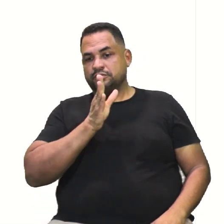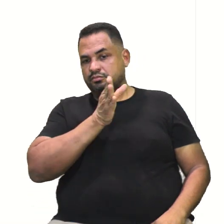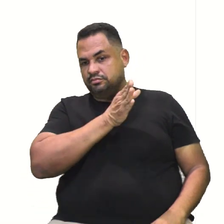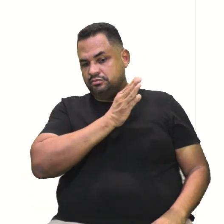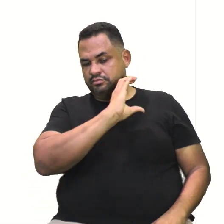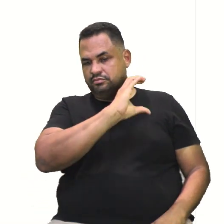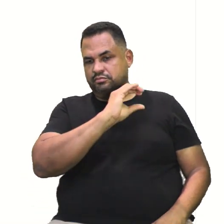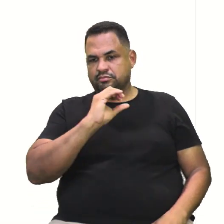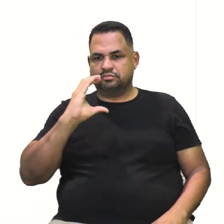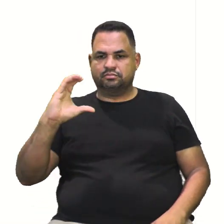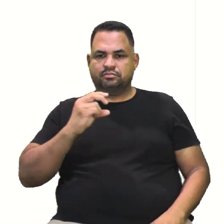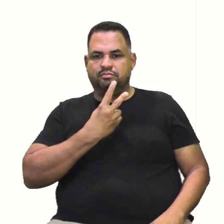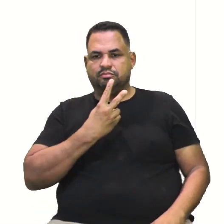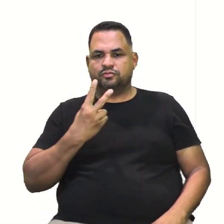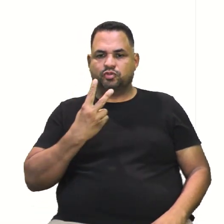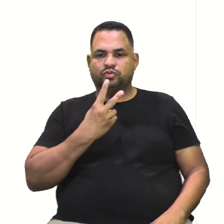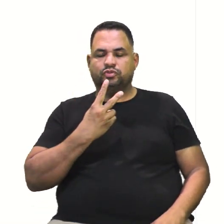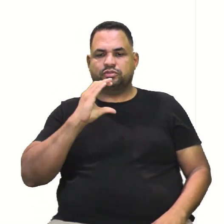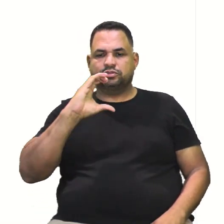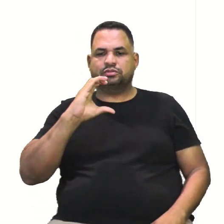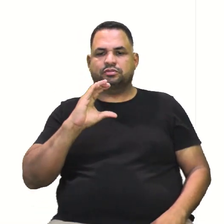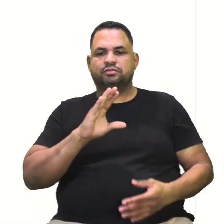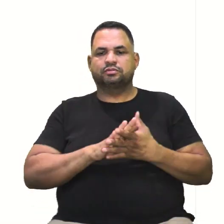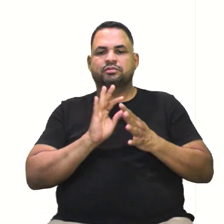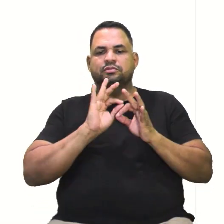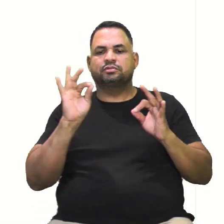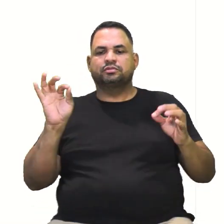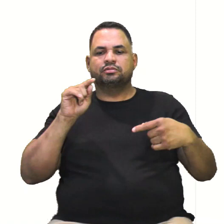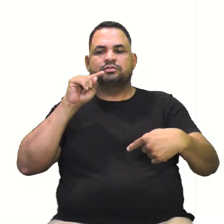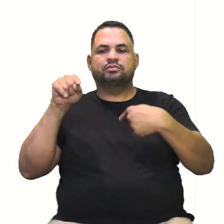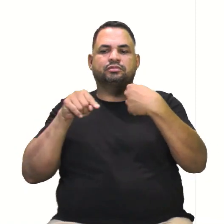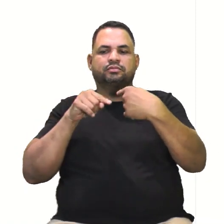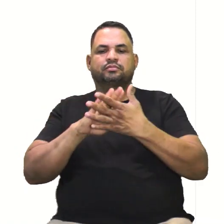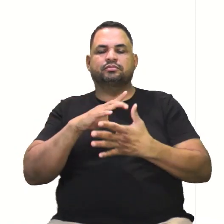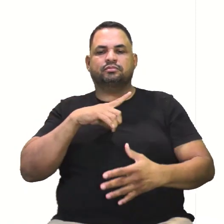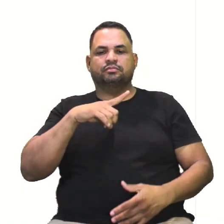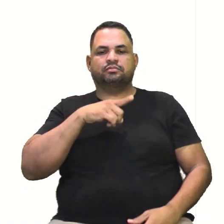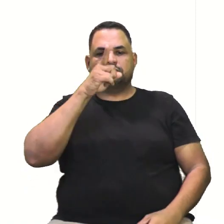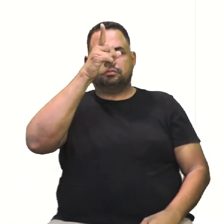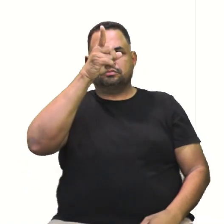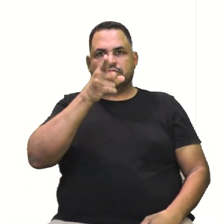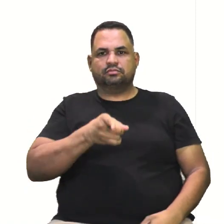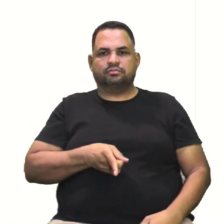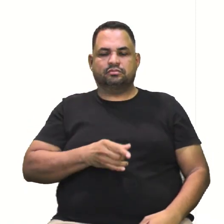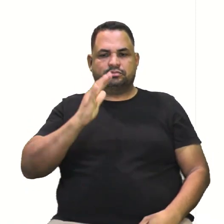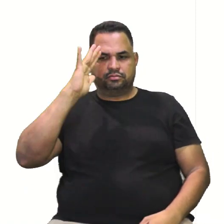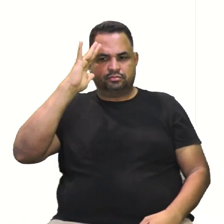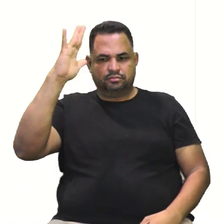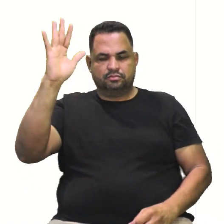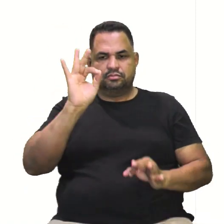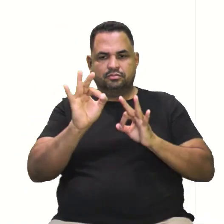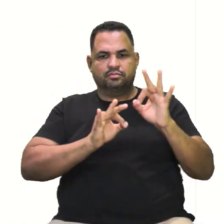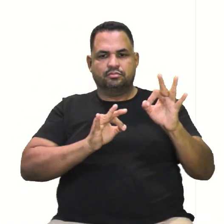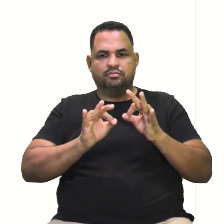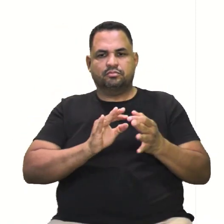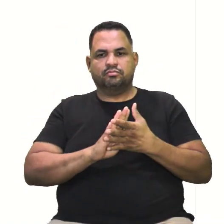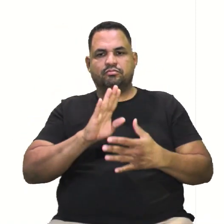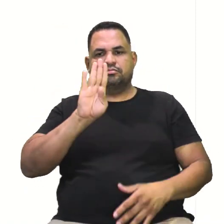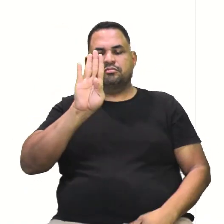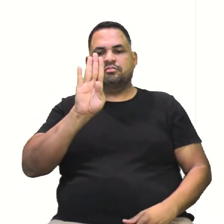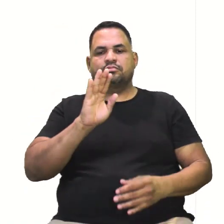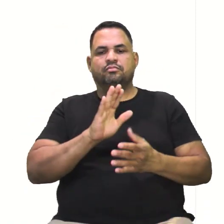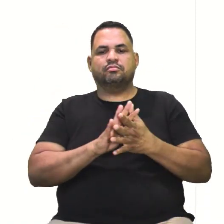C aqui. Então tudo é 2C, a distância focal. E temos aí do eixo imaginário, né? O eixo imaginário é formado por B.